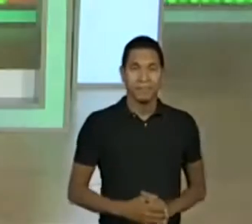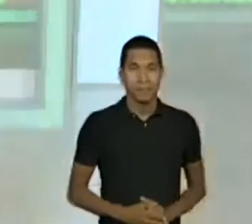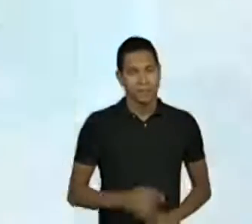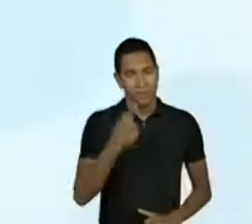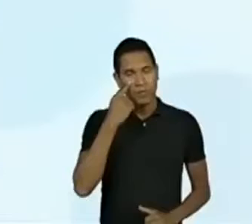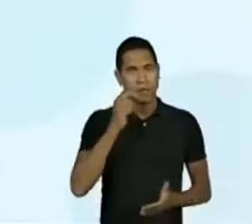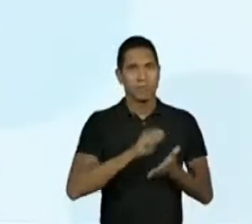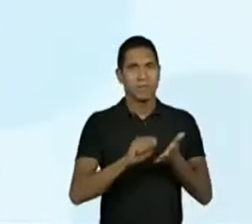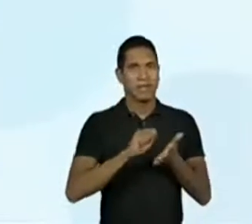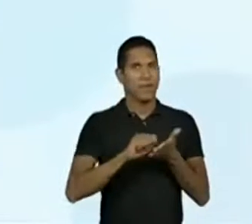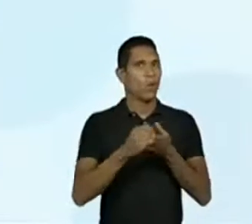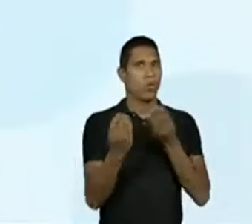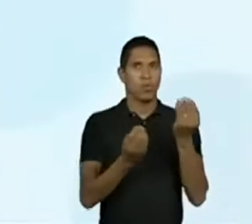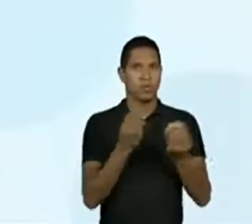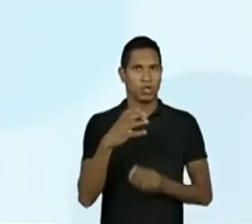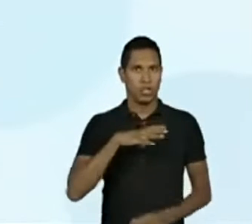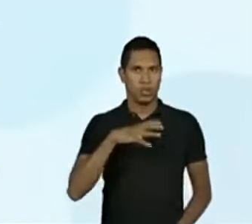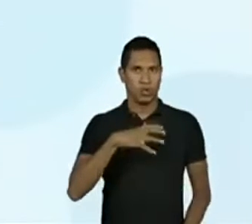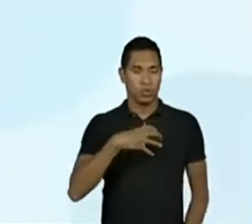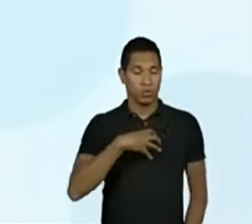27 graus Celsius.